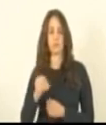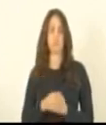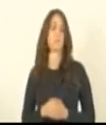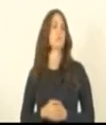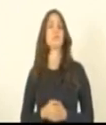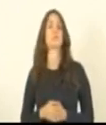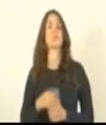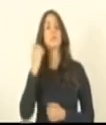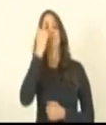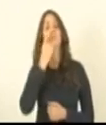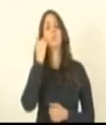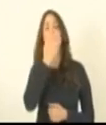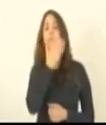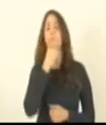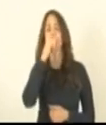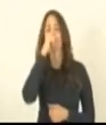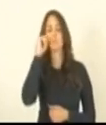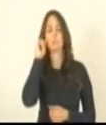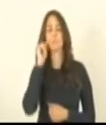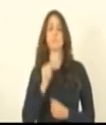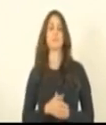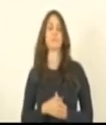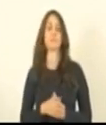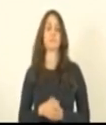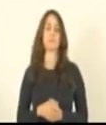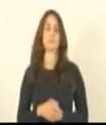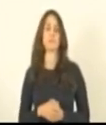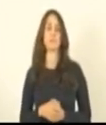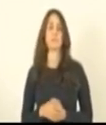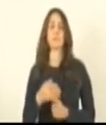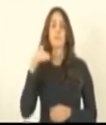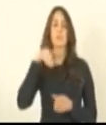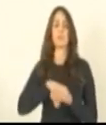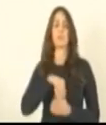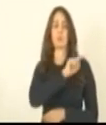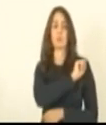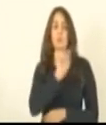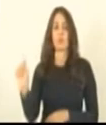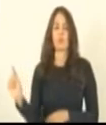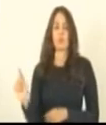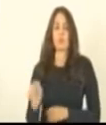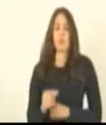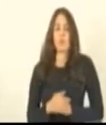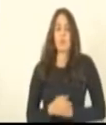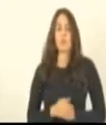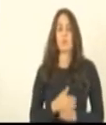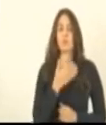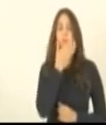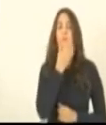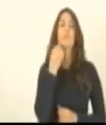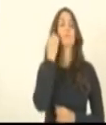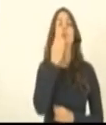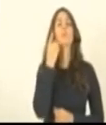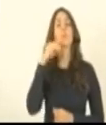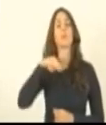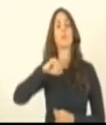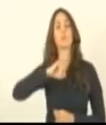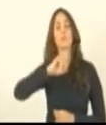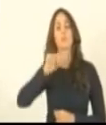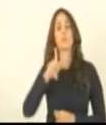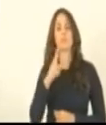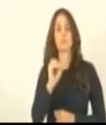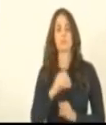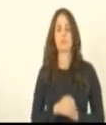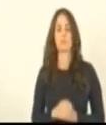deputado Capitão Assunção. Contrário ao relatório, senhor presidente. Deputado Mazinho vota sim, com cinco